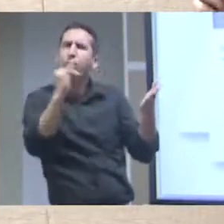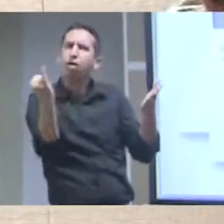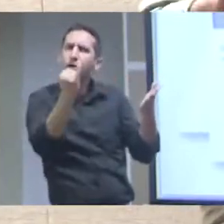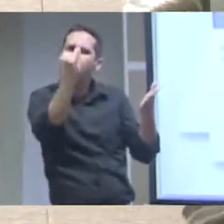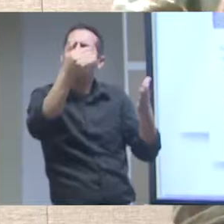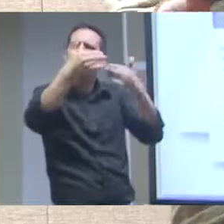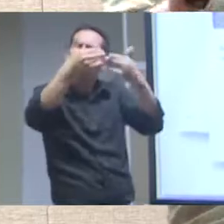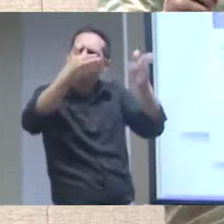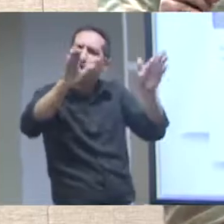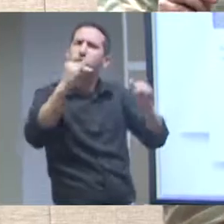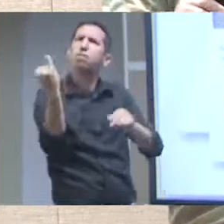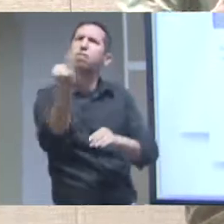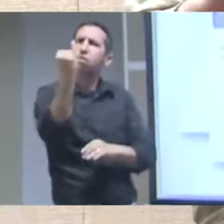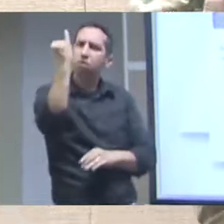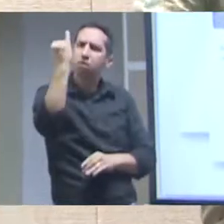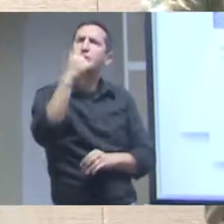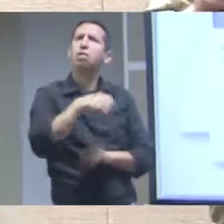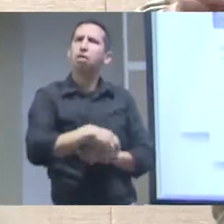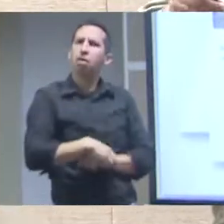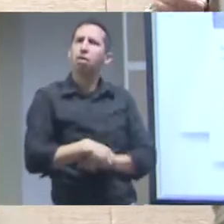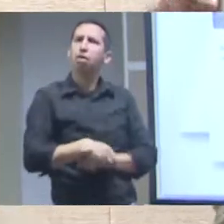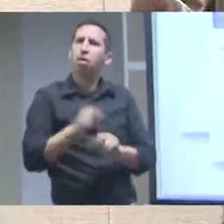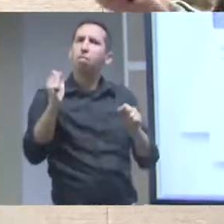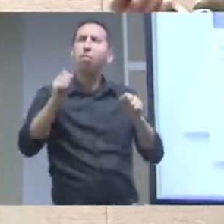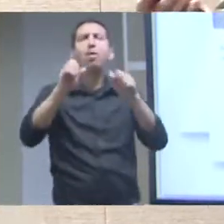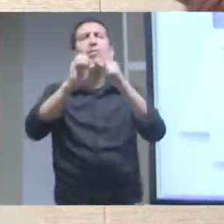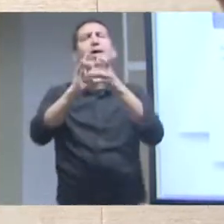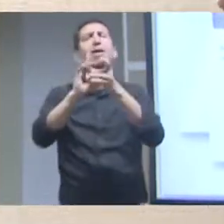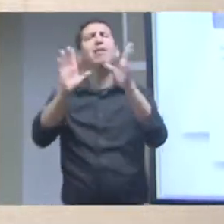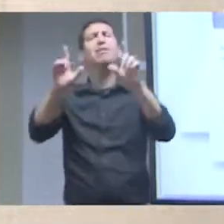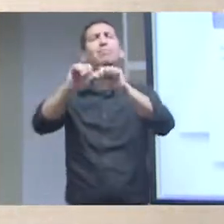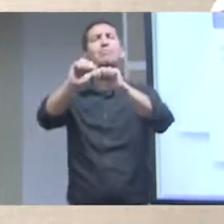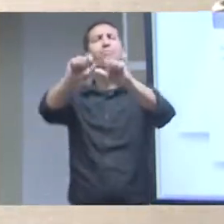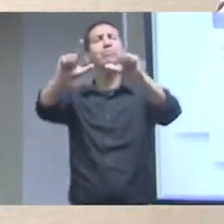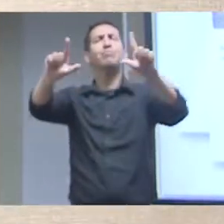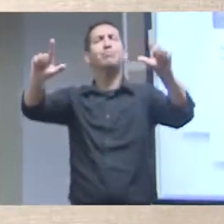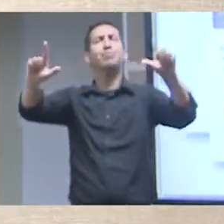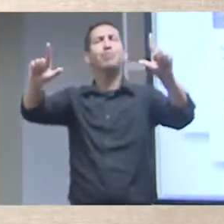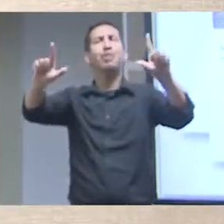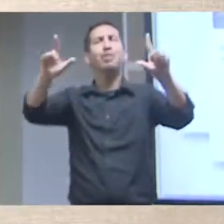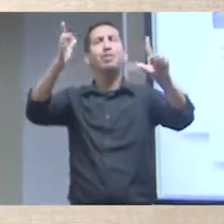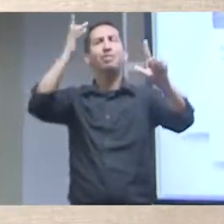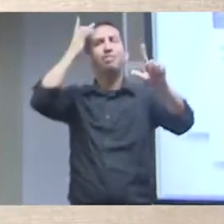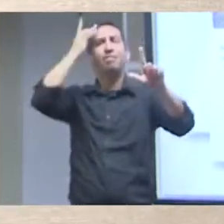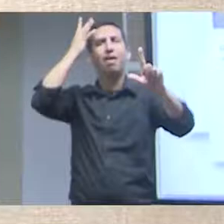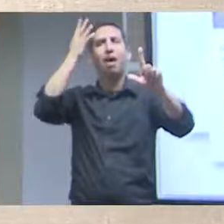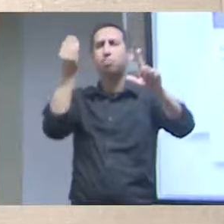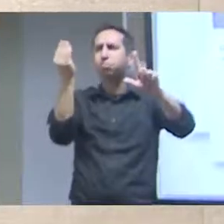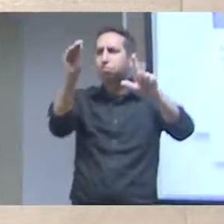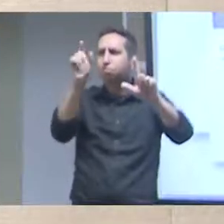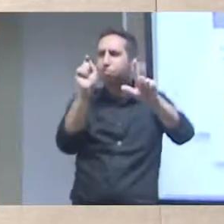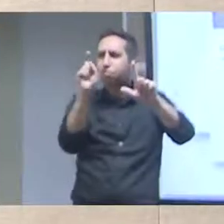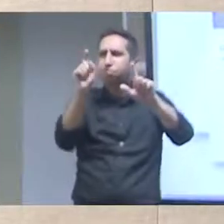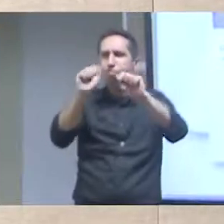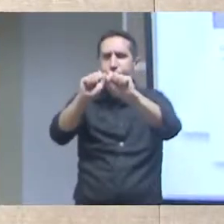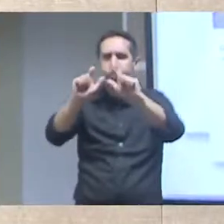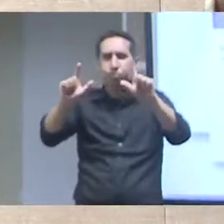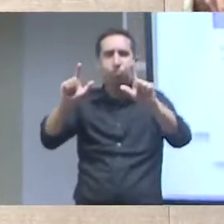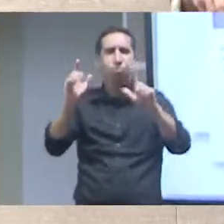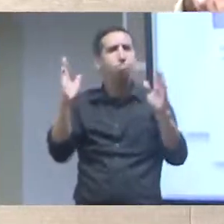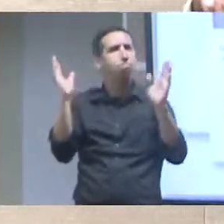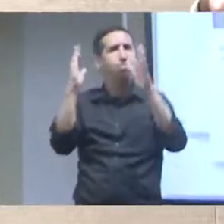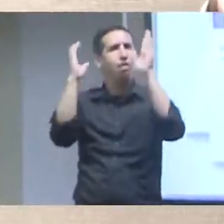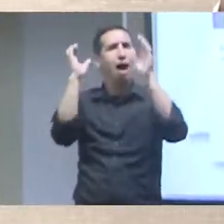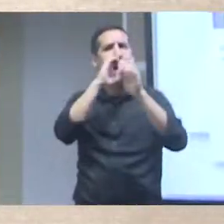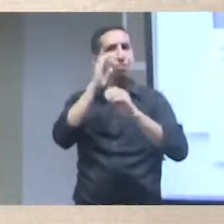percebendo que tem vantagens você colocar relatórios de gestão não só torná-los públicos mas para